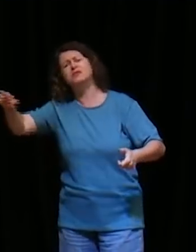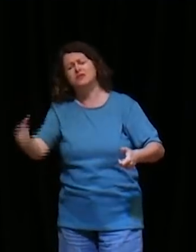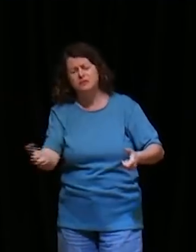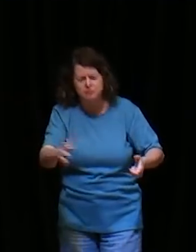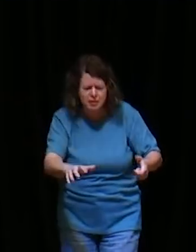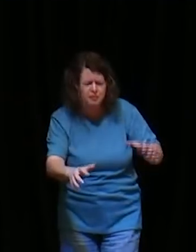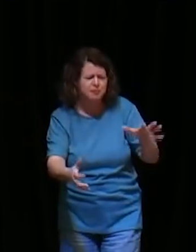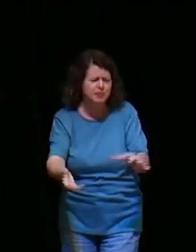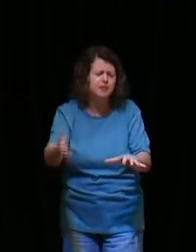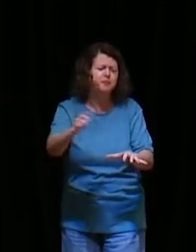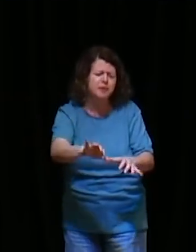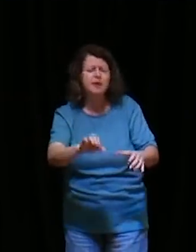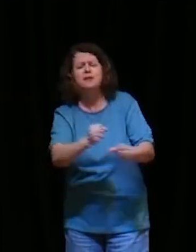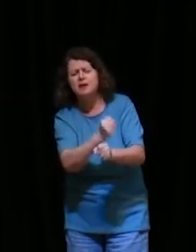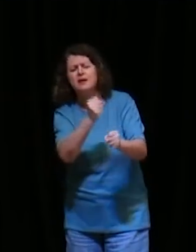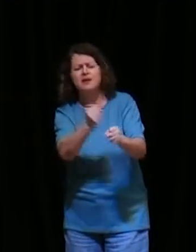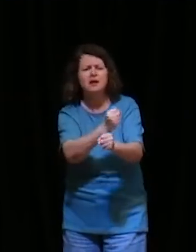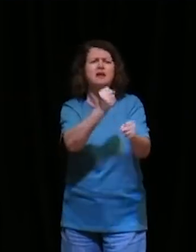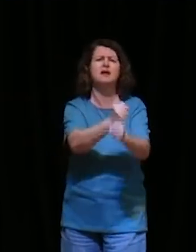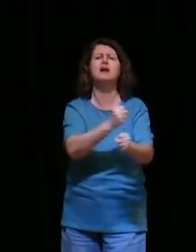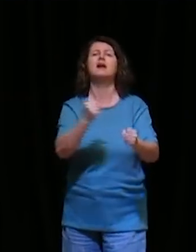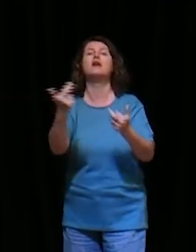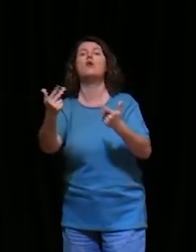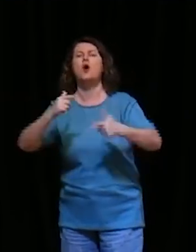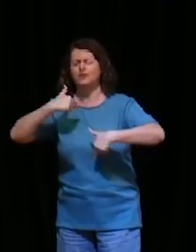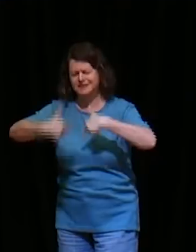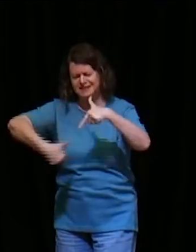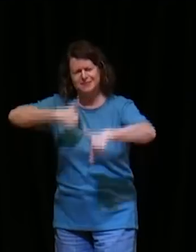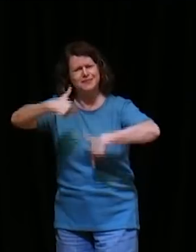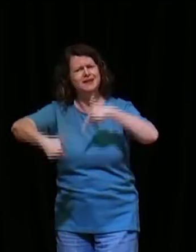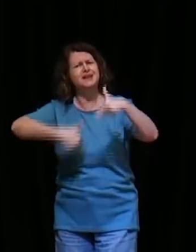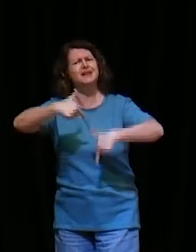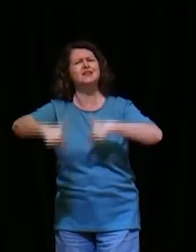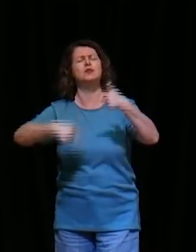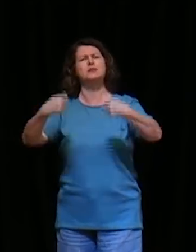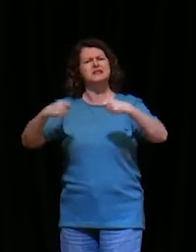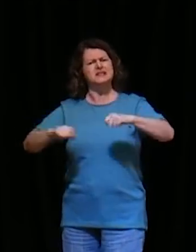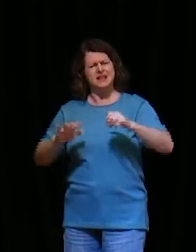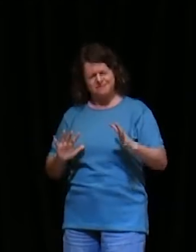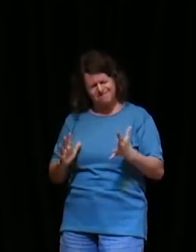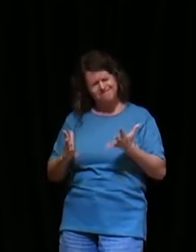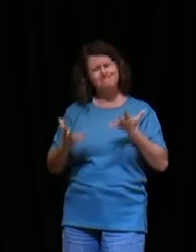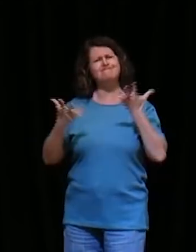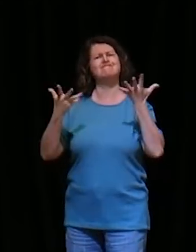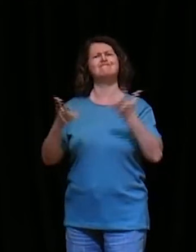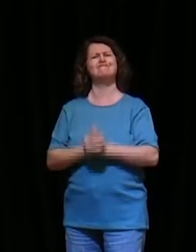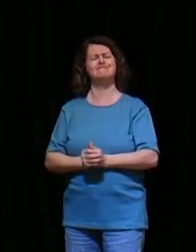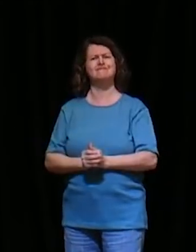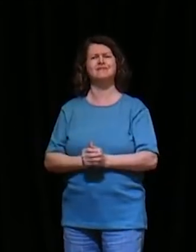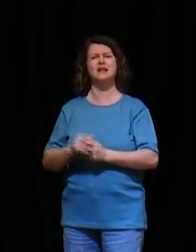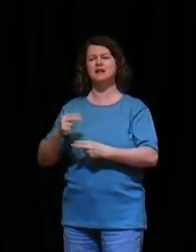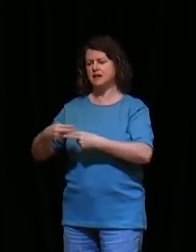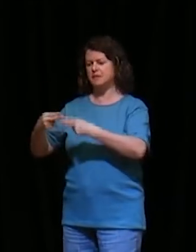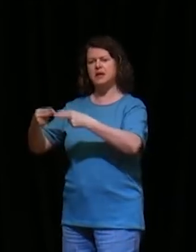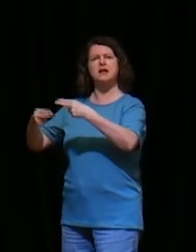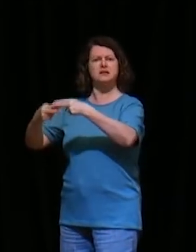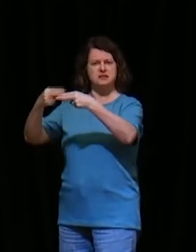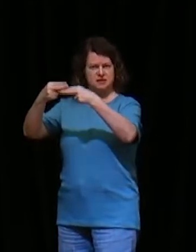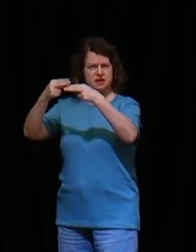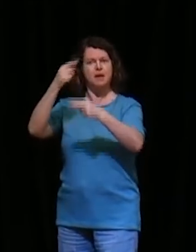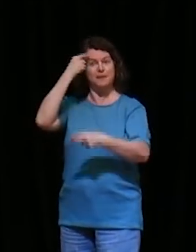aquilo que foi destruído, diz assim, Nemia 6,9, estavam todos tentando se intimidar, nos pensando, eles serão